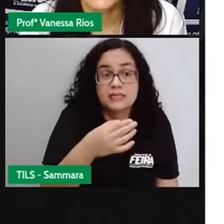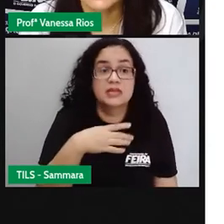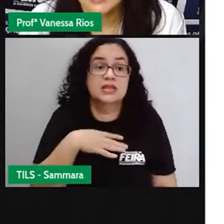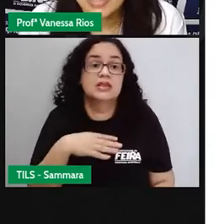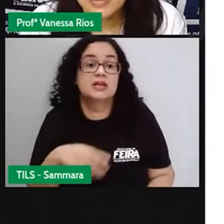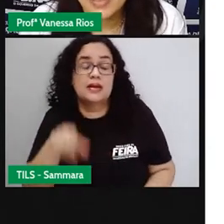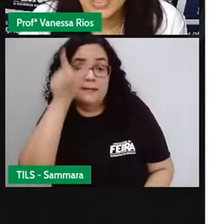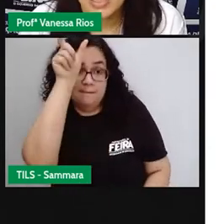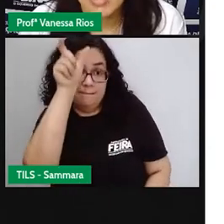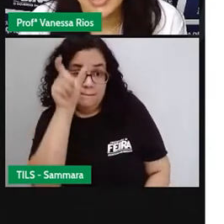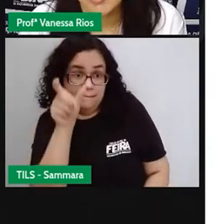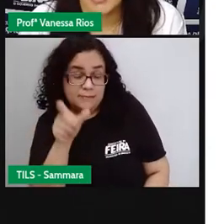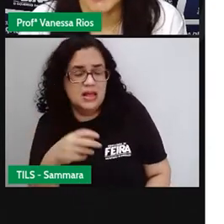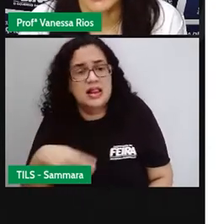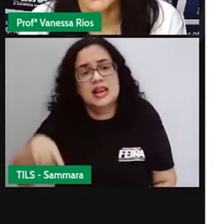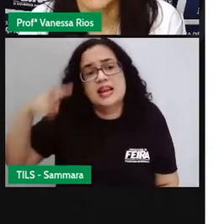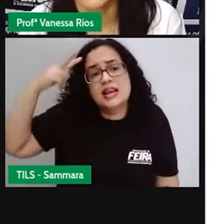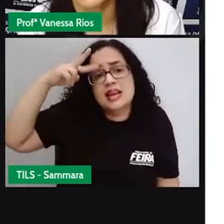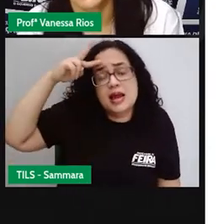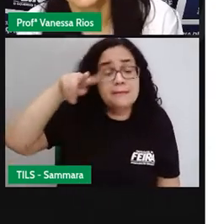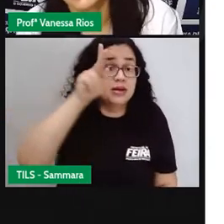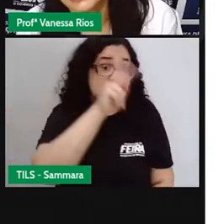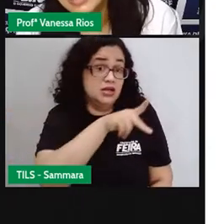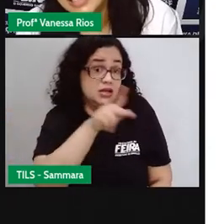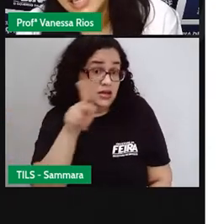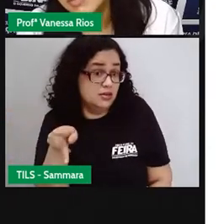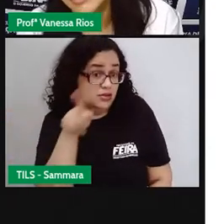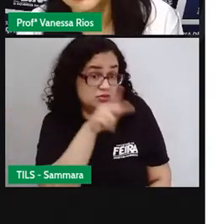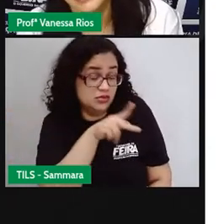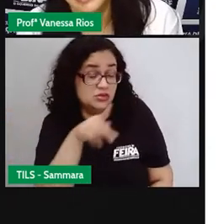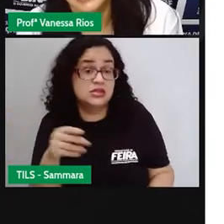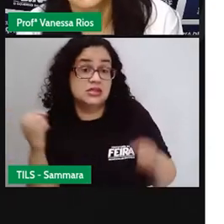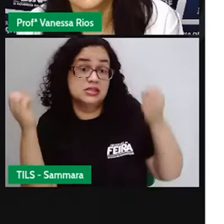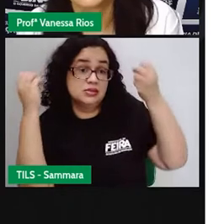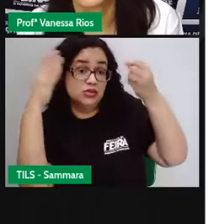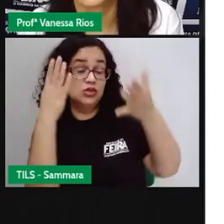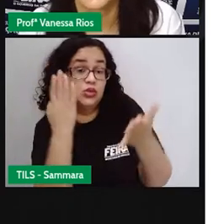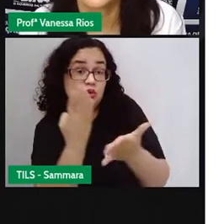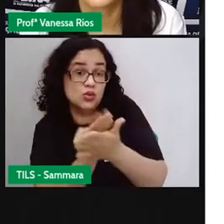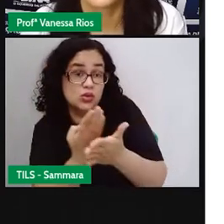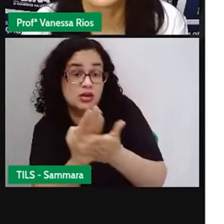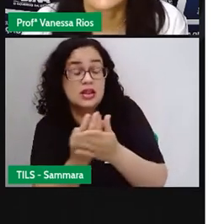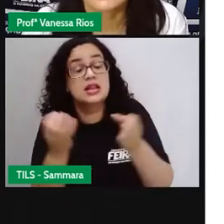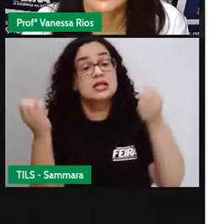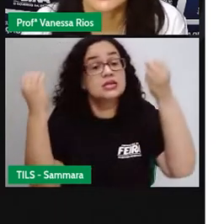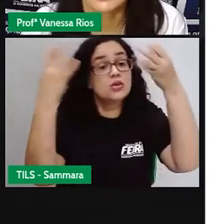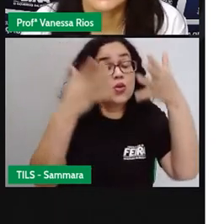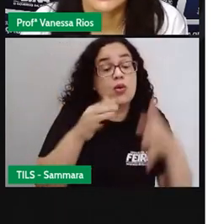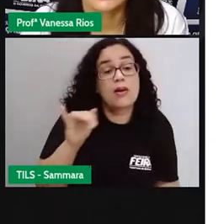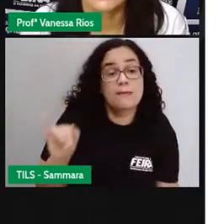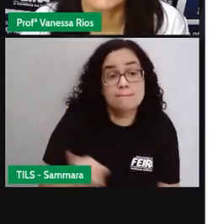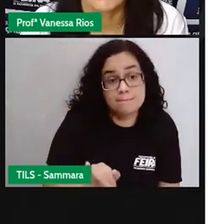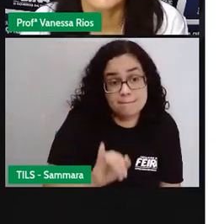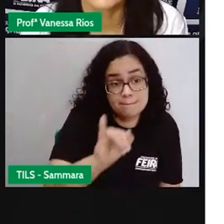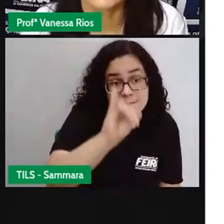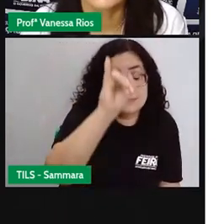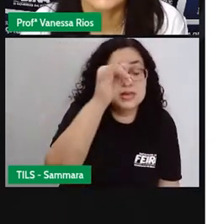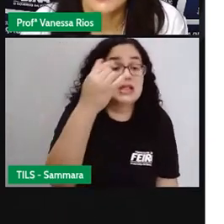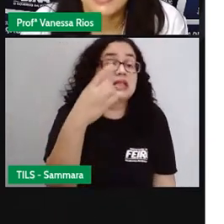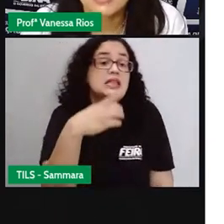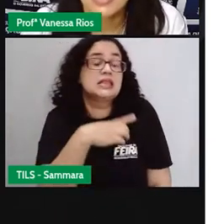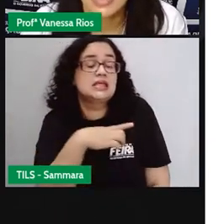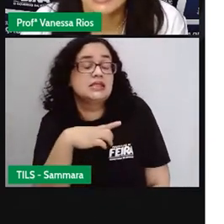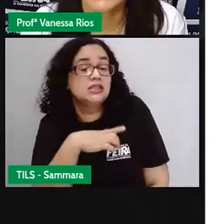cidadã. Lembra que a Pró falou sobre cidadania, né? Em uma outra aula, explicou a importância, né? De termos